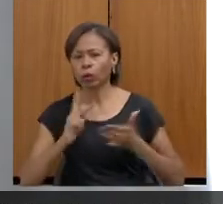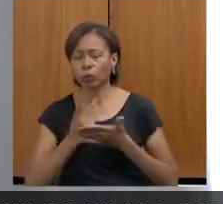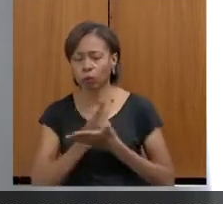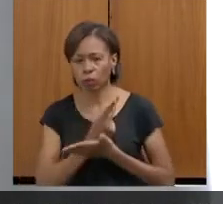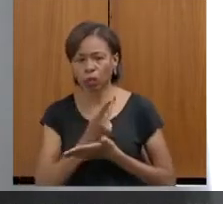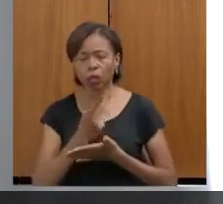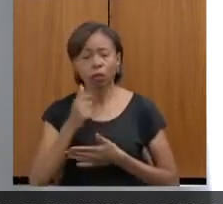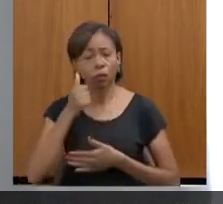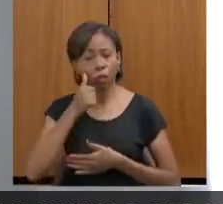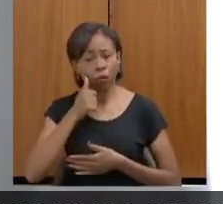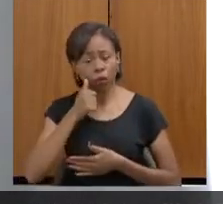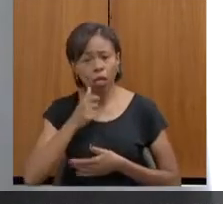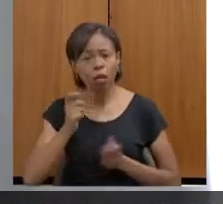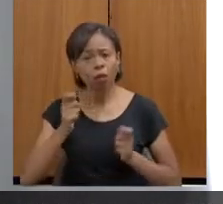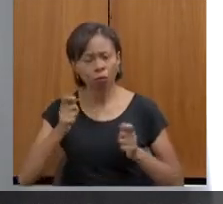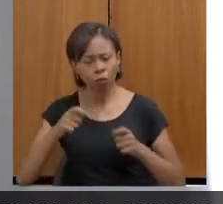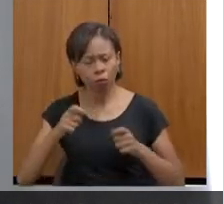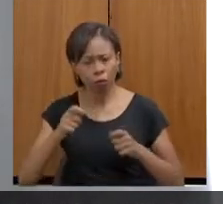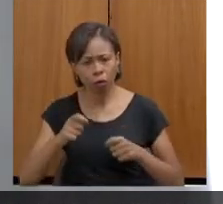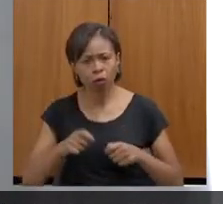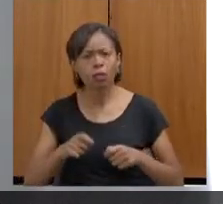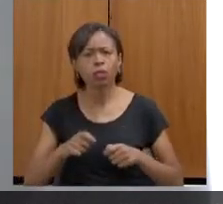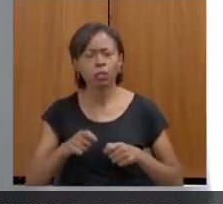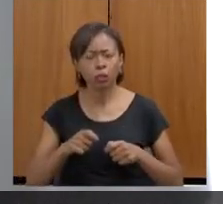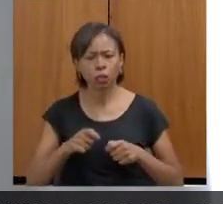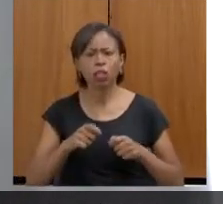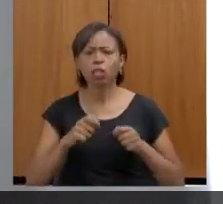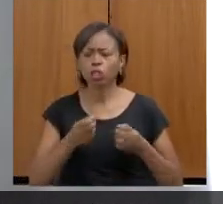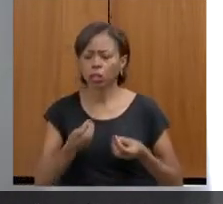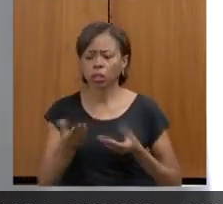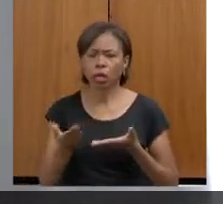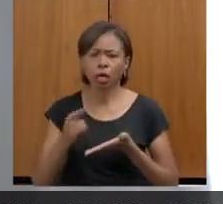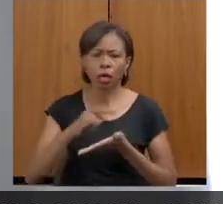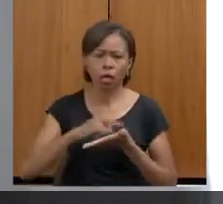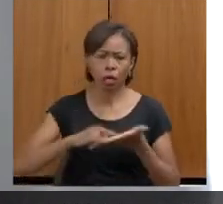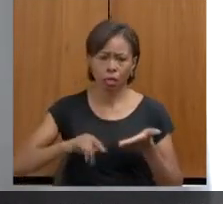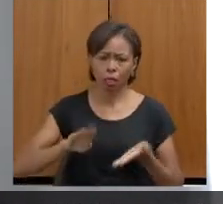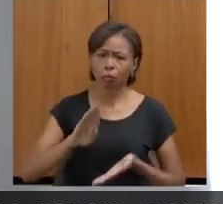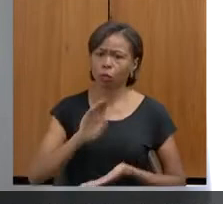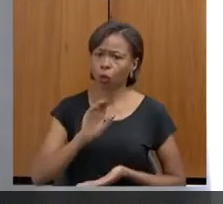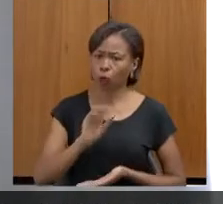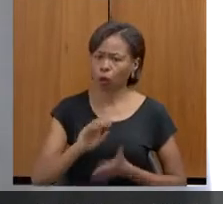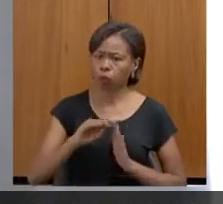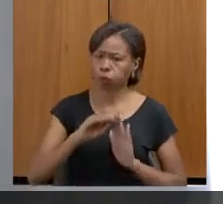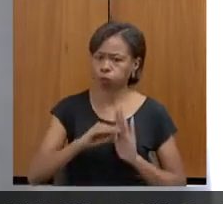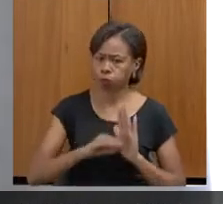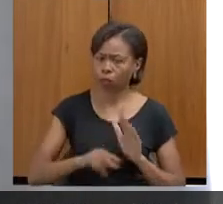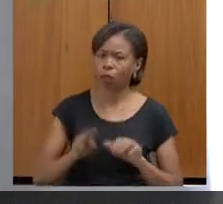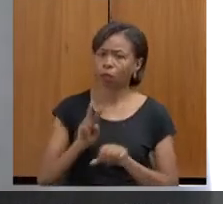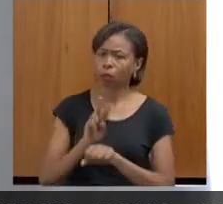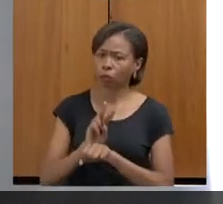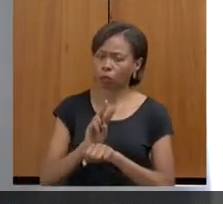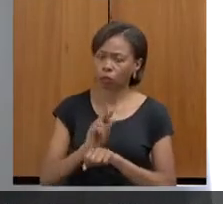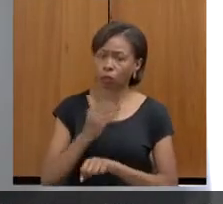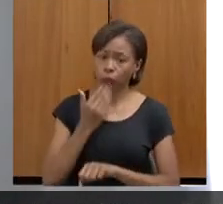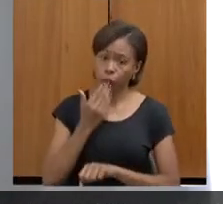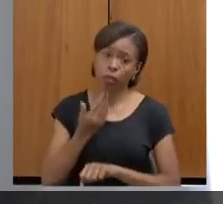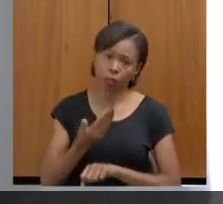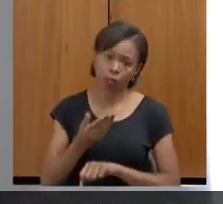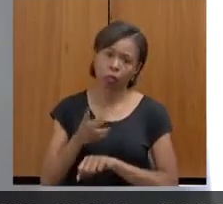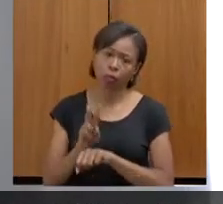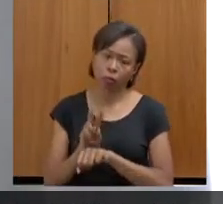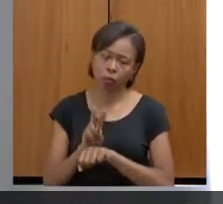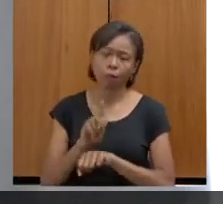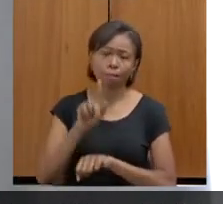registro já ficar para o histórico do boletim e para o requerimento de medida protetiva, eu acho que é um procedimento que